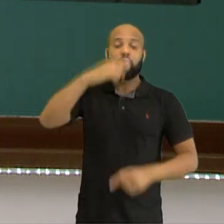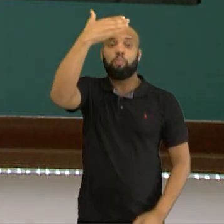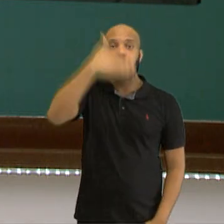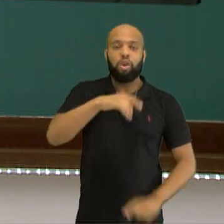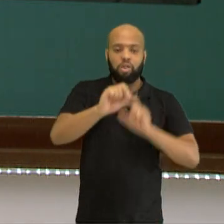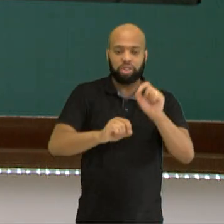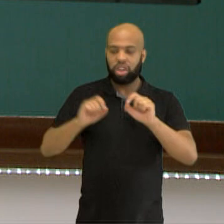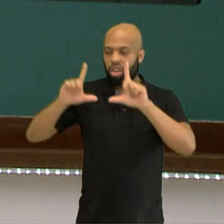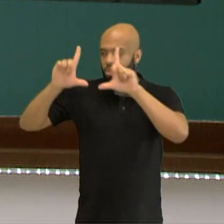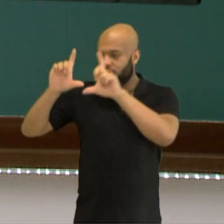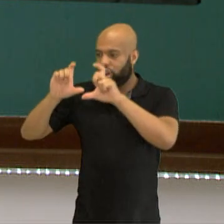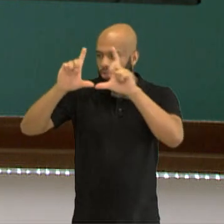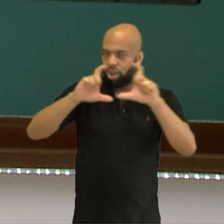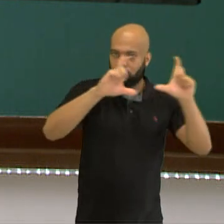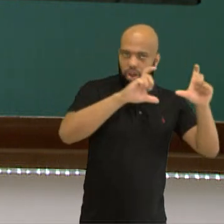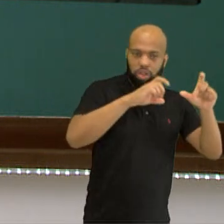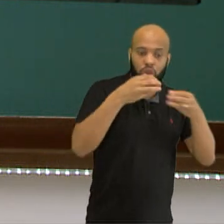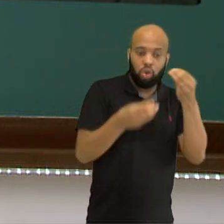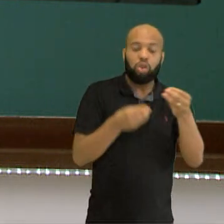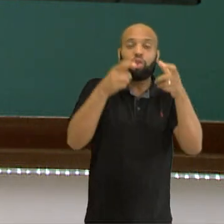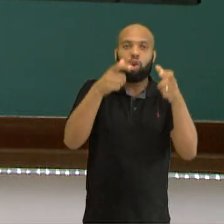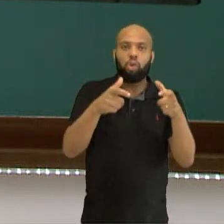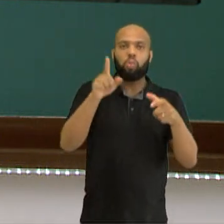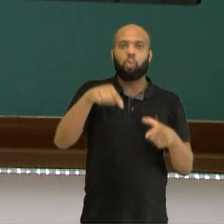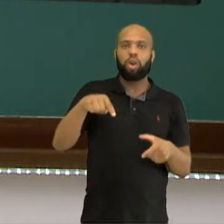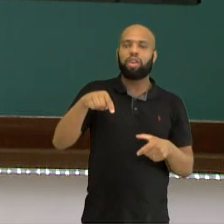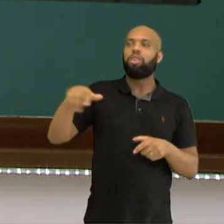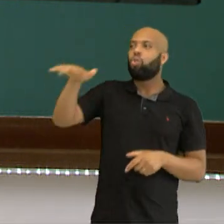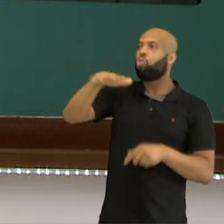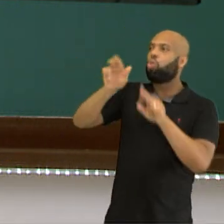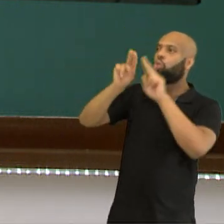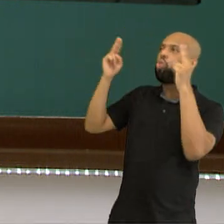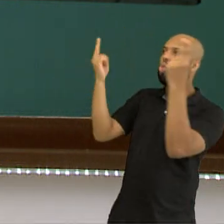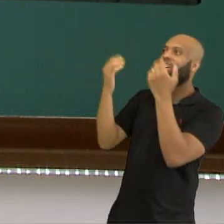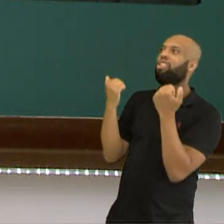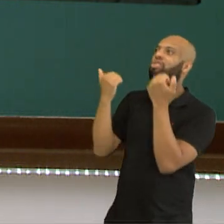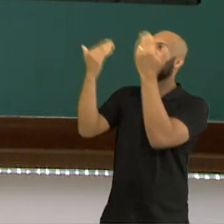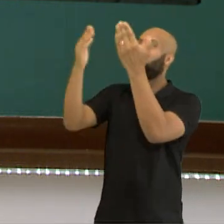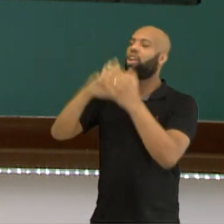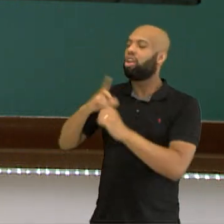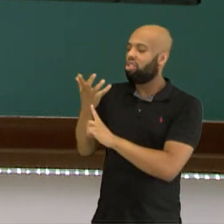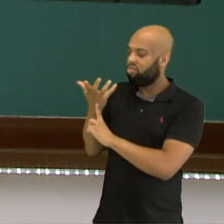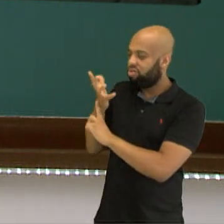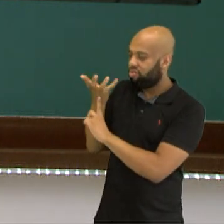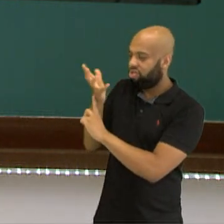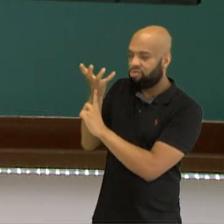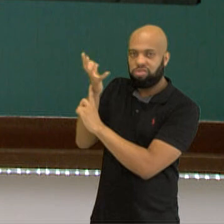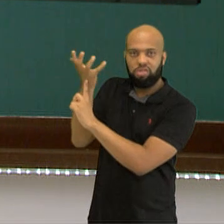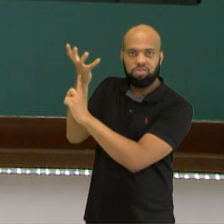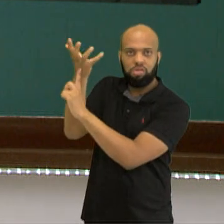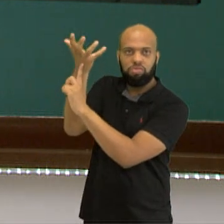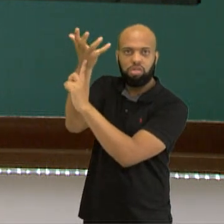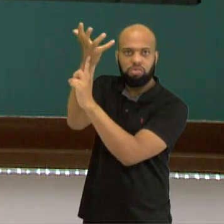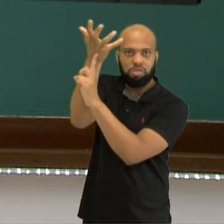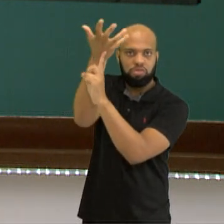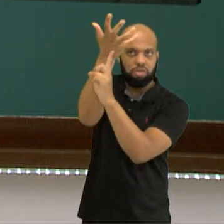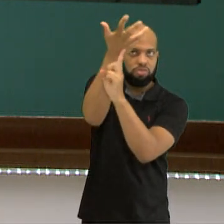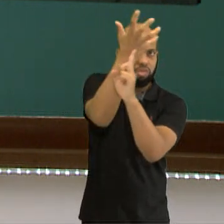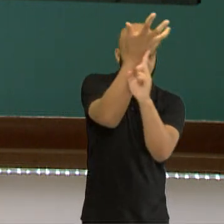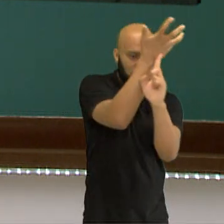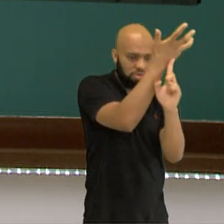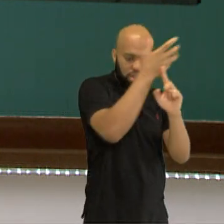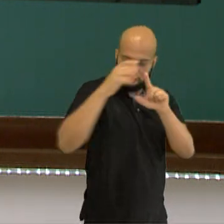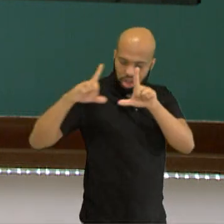que são tiradas a partir do espaço. Então, ao longo do tempo, a tecnologia aumentou, ela